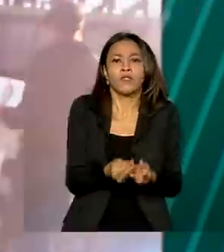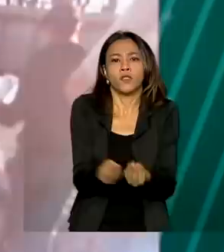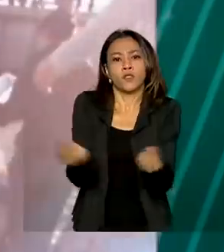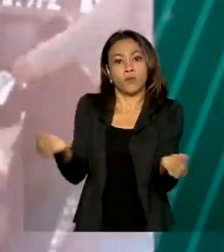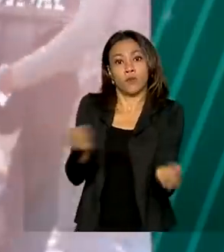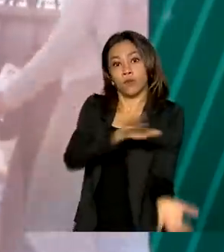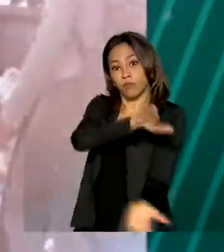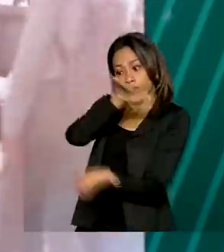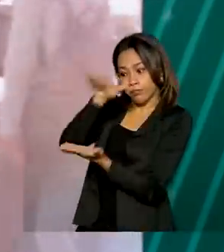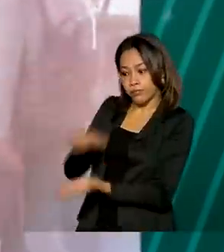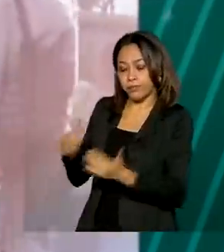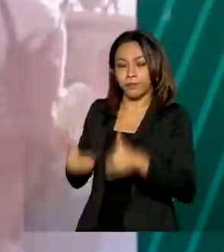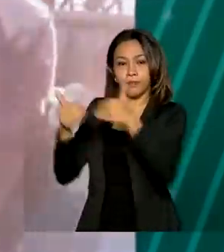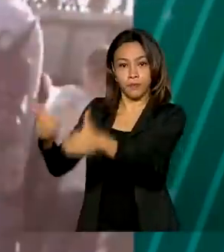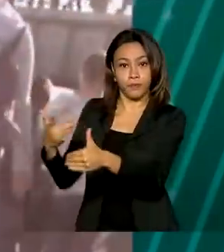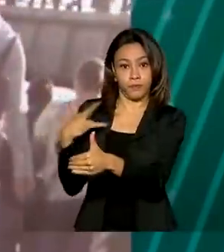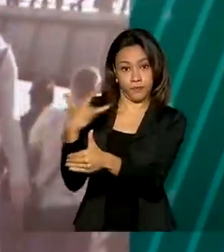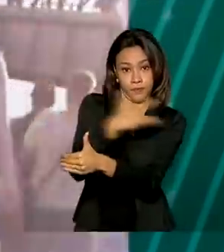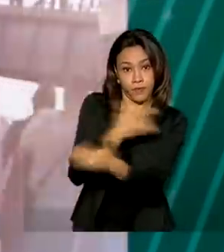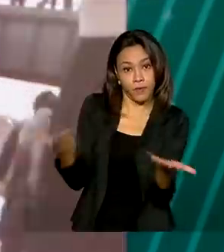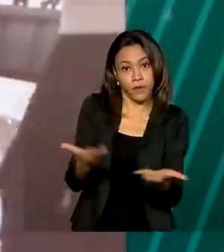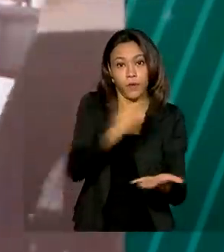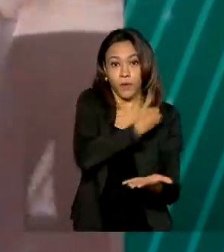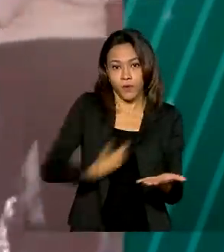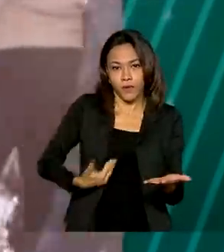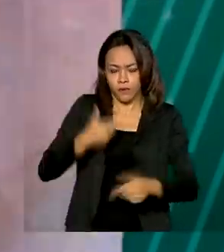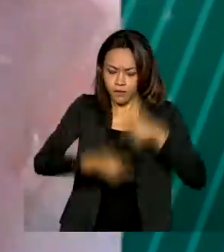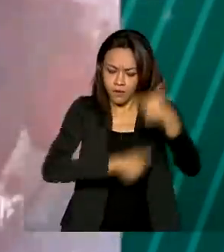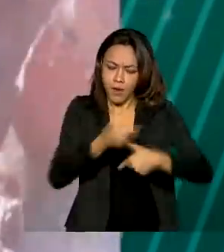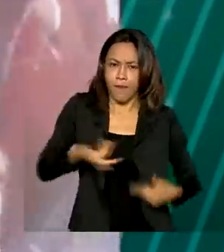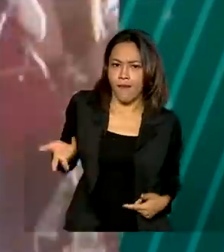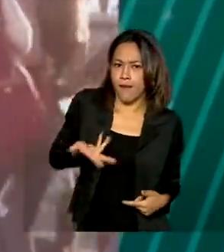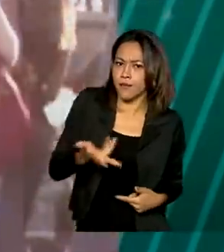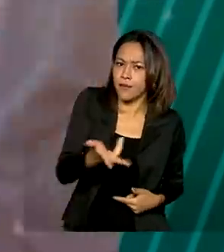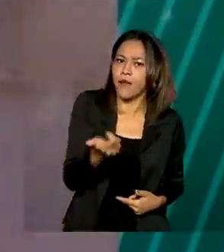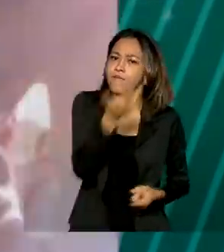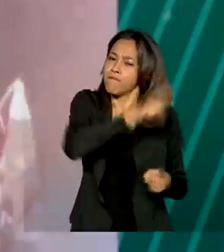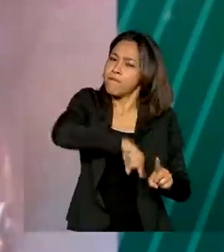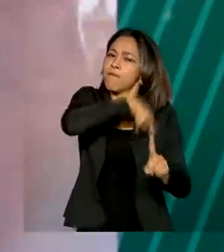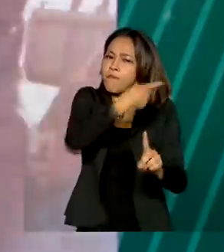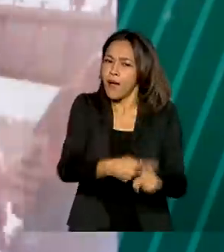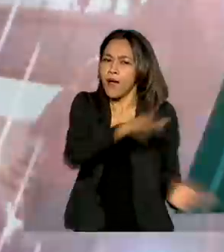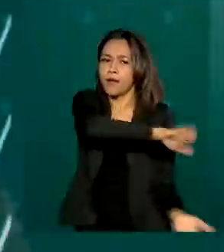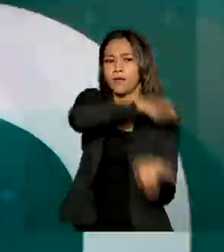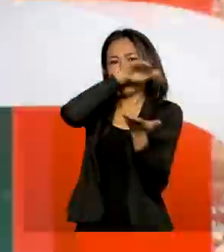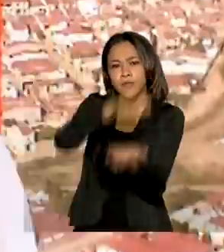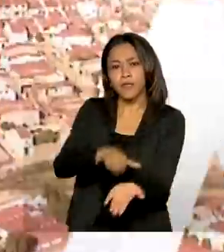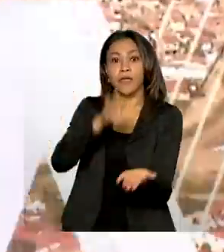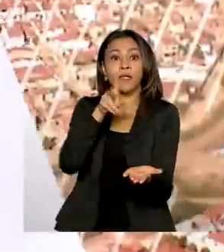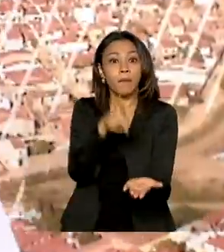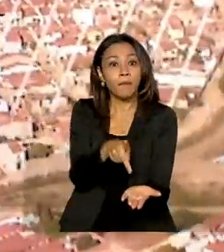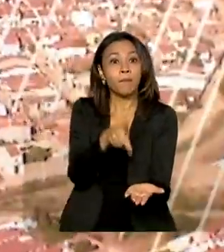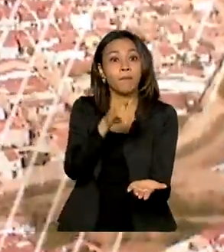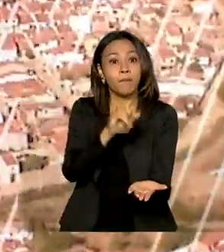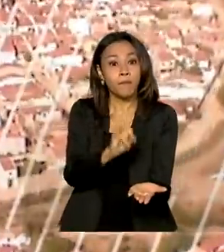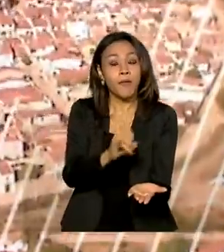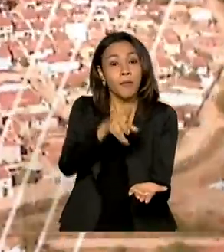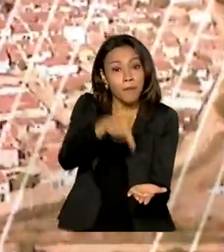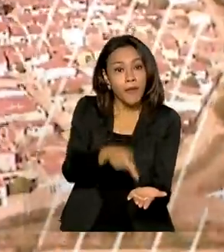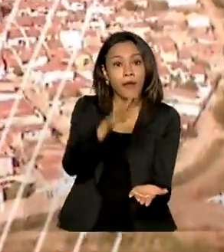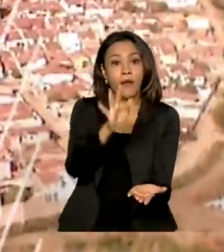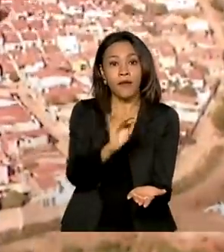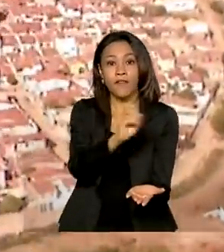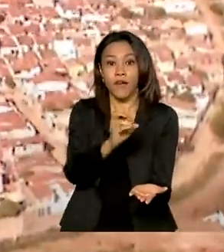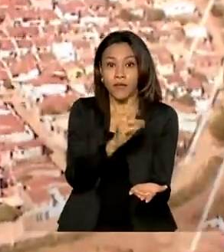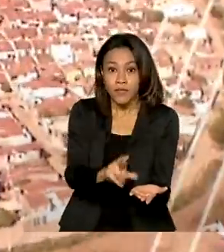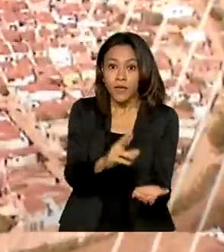da Saúde. Agora, o governo trabalha para acelerar a entrega de outras vacinas, como a da Pfizer, para imunizar até 2